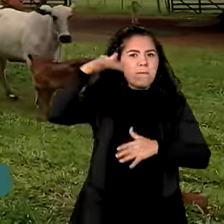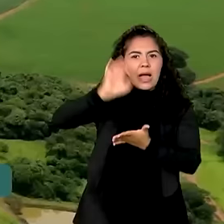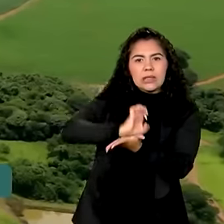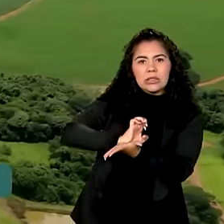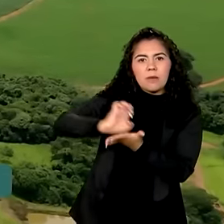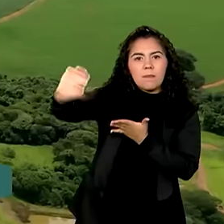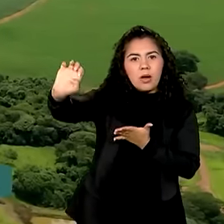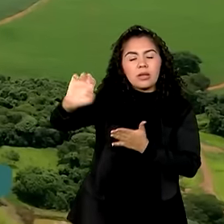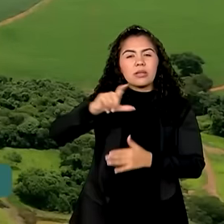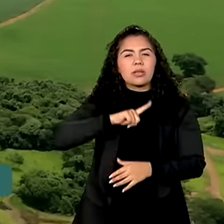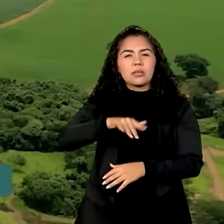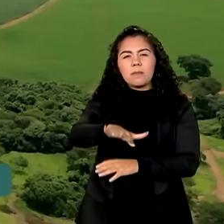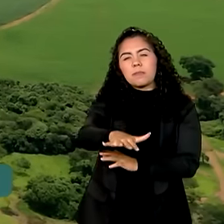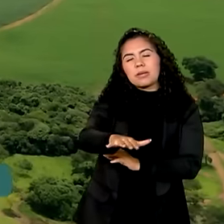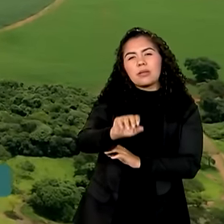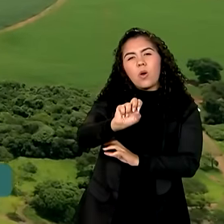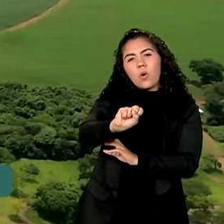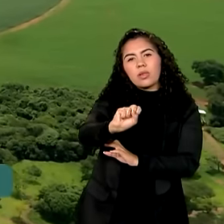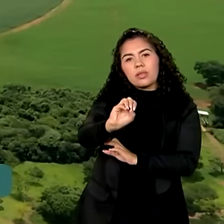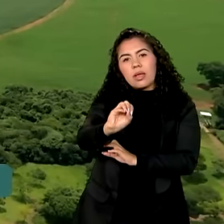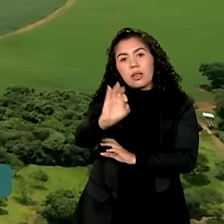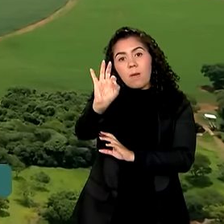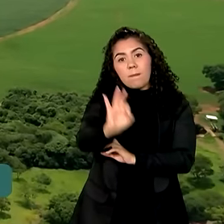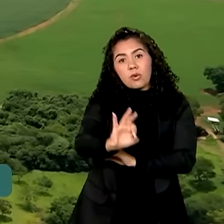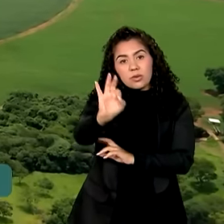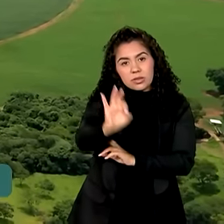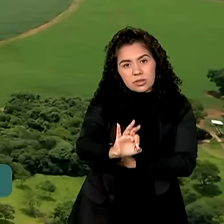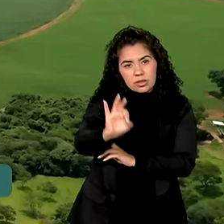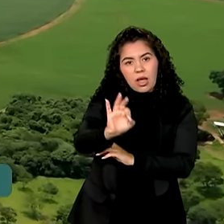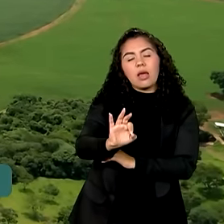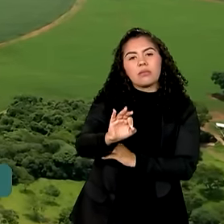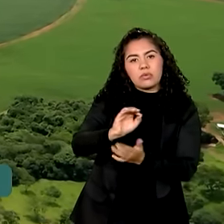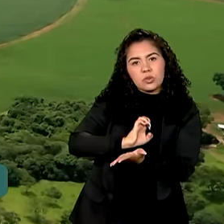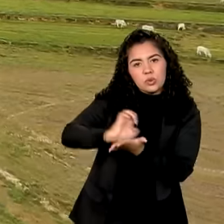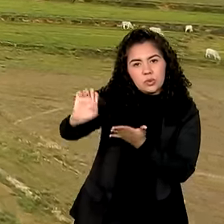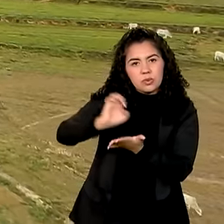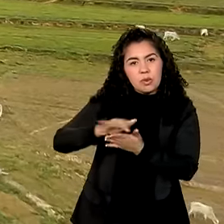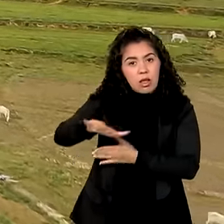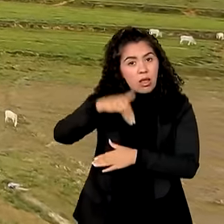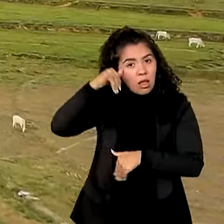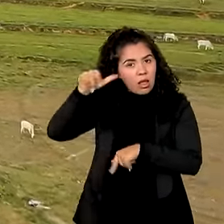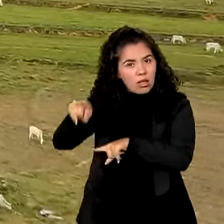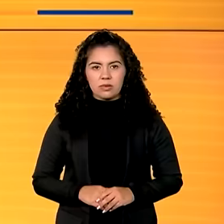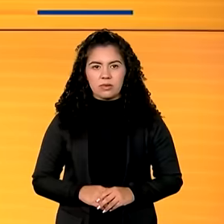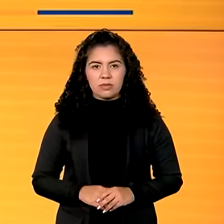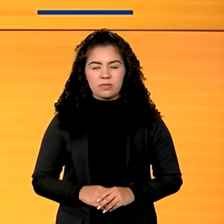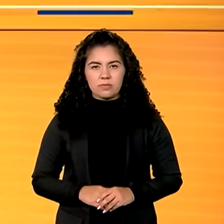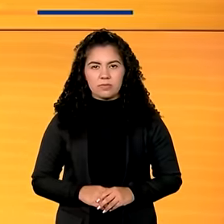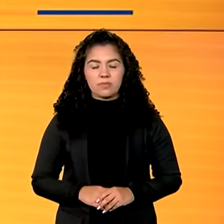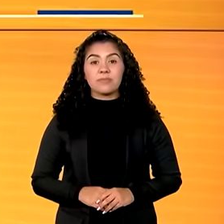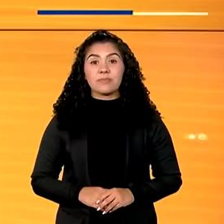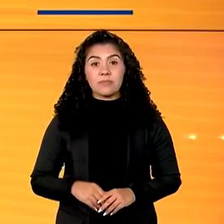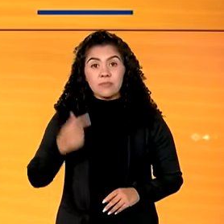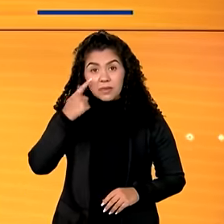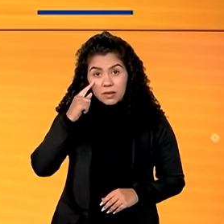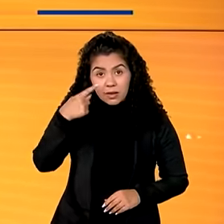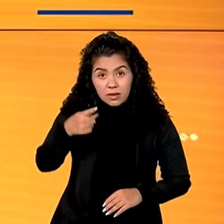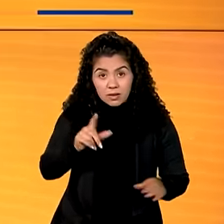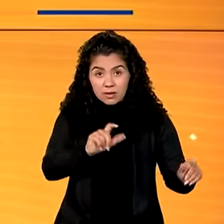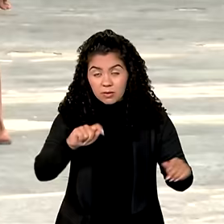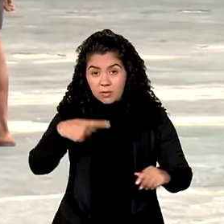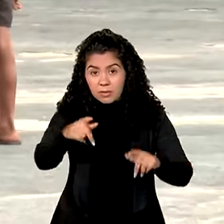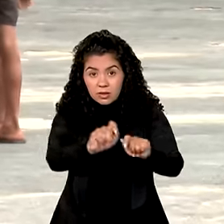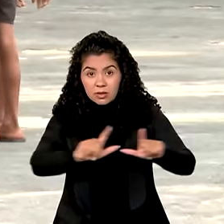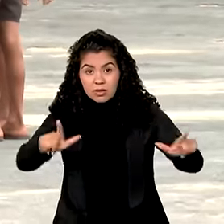representando mais de 80% das remessas externas do agronegócio. Veja a seguir, Força